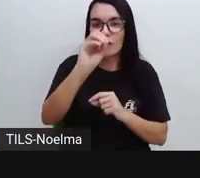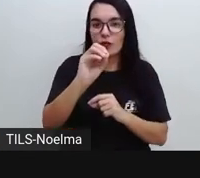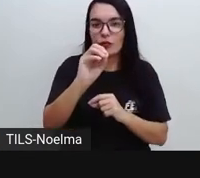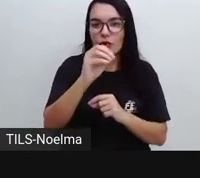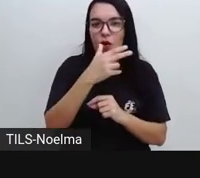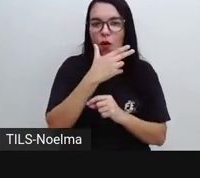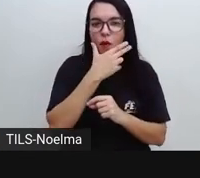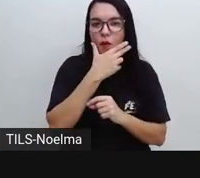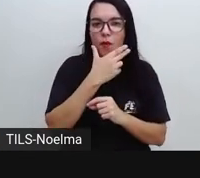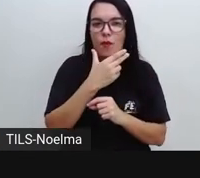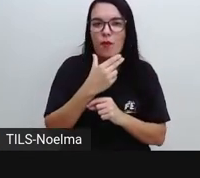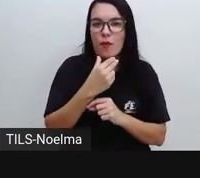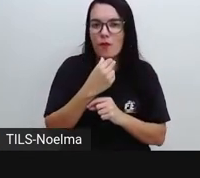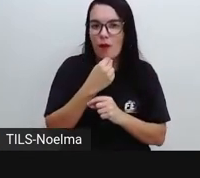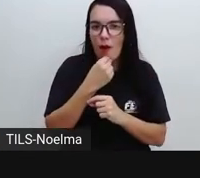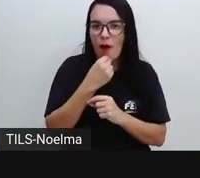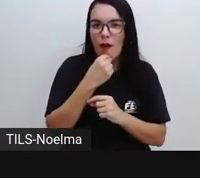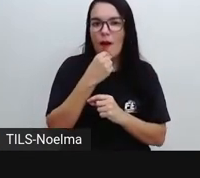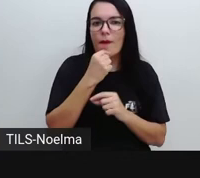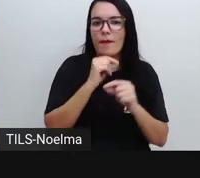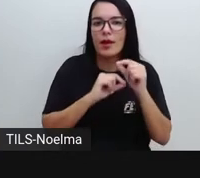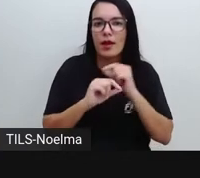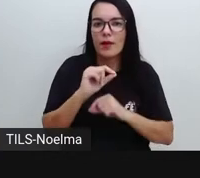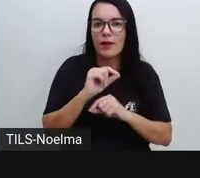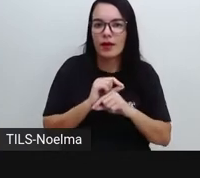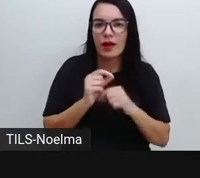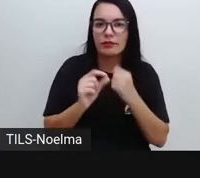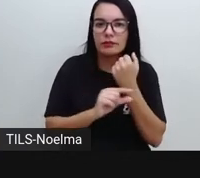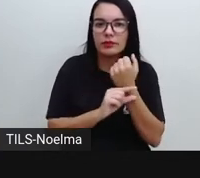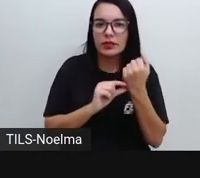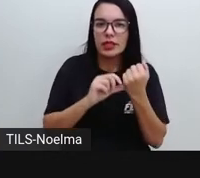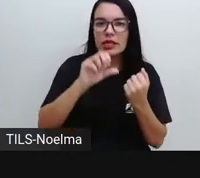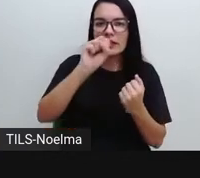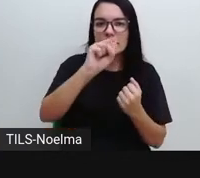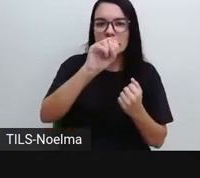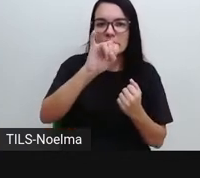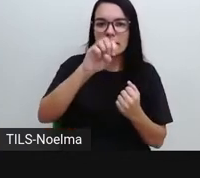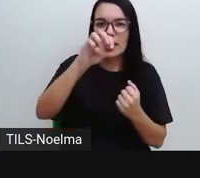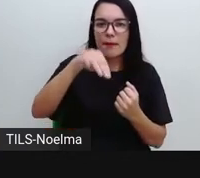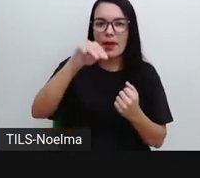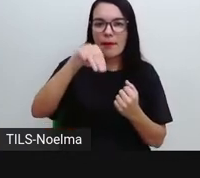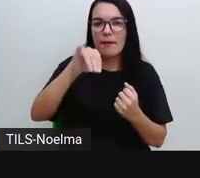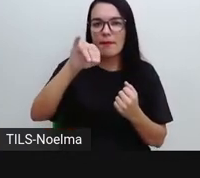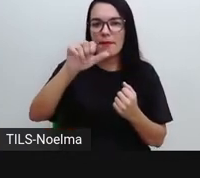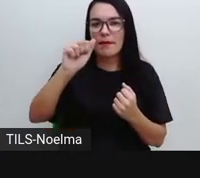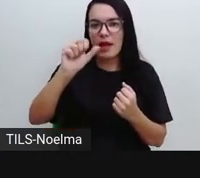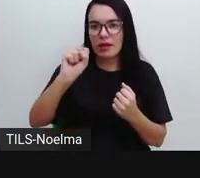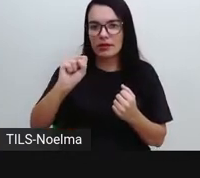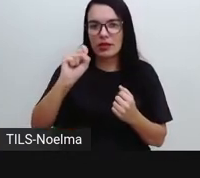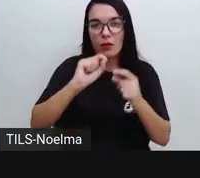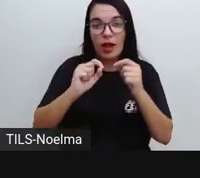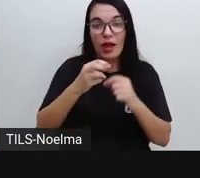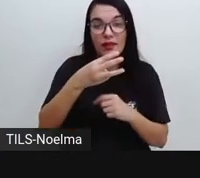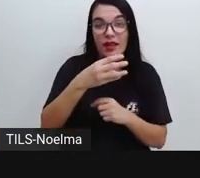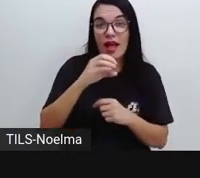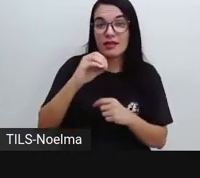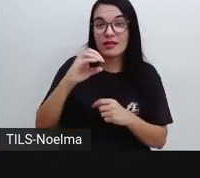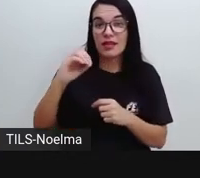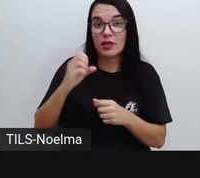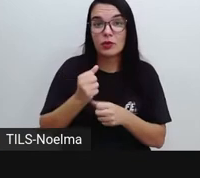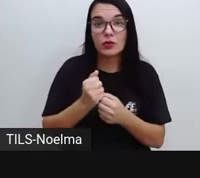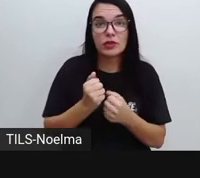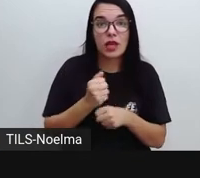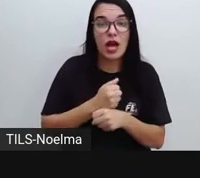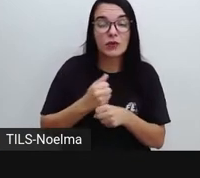em 300 anos antes de Cristo, é uma forma de poema em que discorre